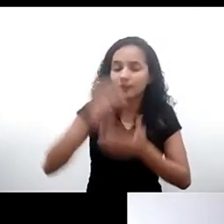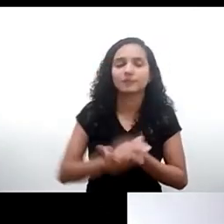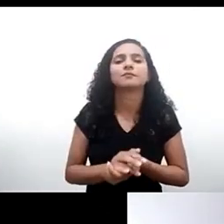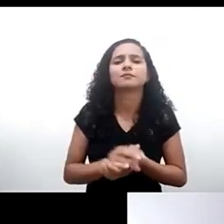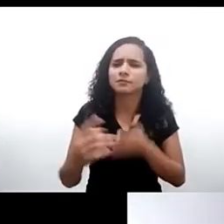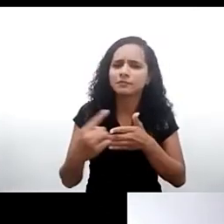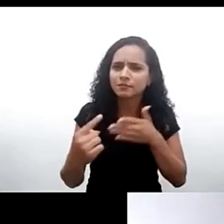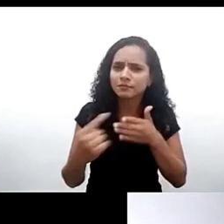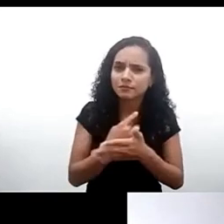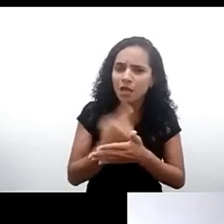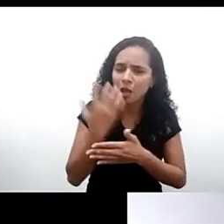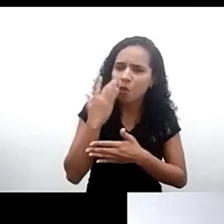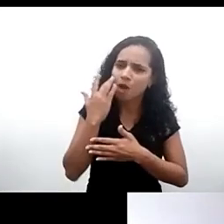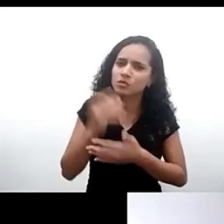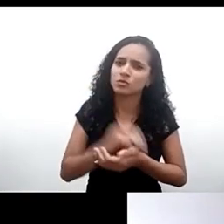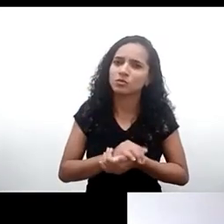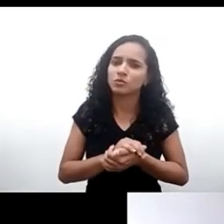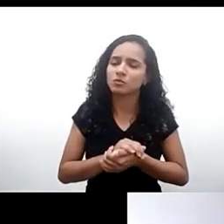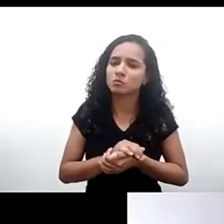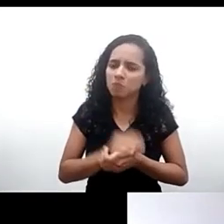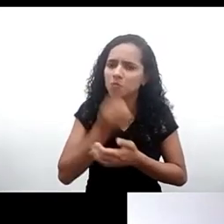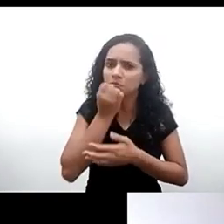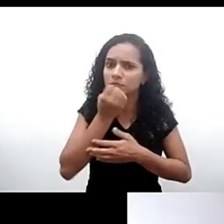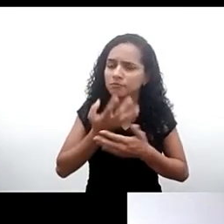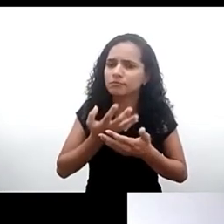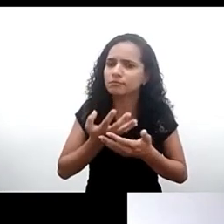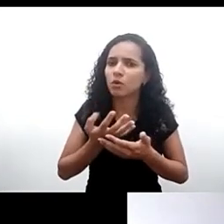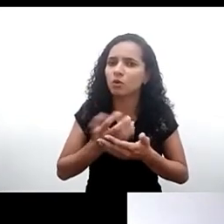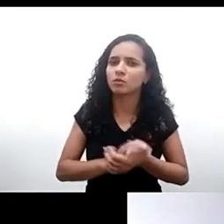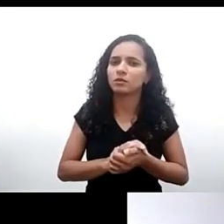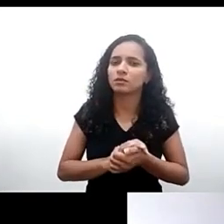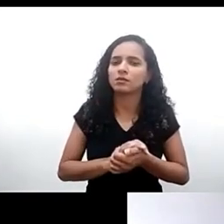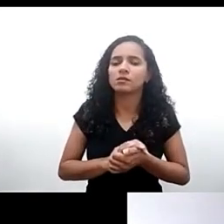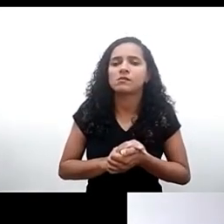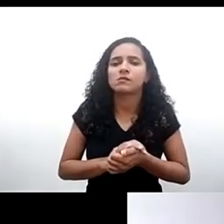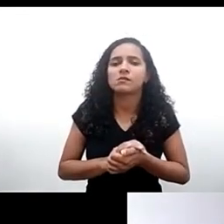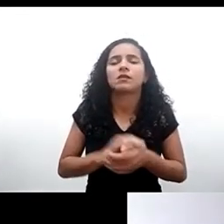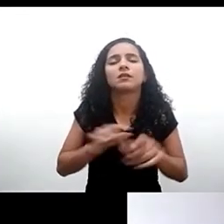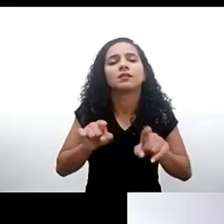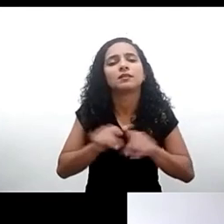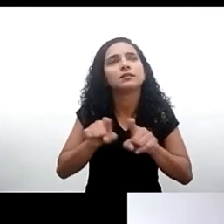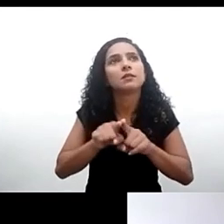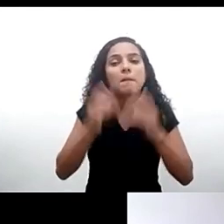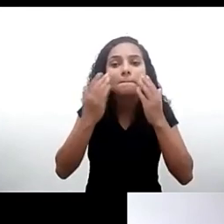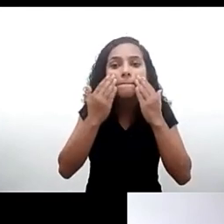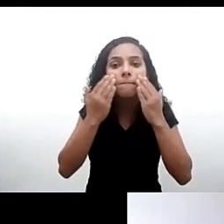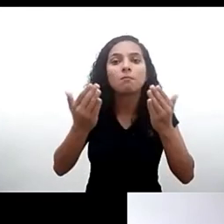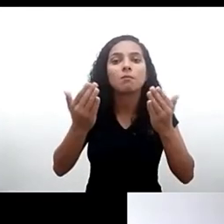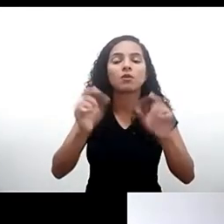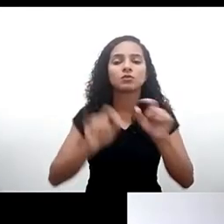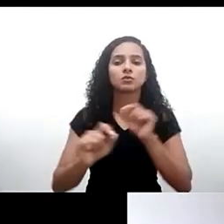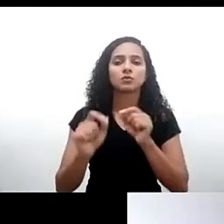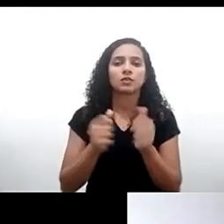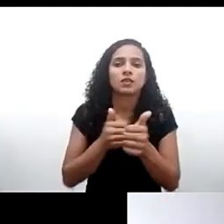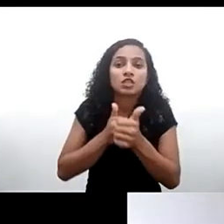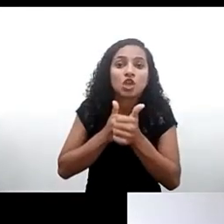é muito pertinente e alude um pouco a questão de que nós temos que acompanhar os